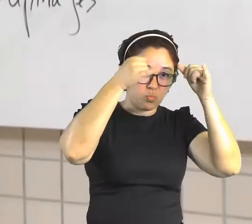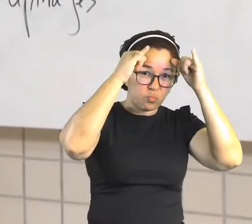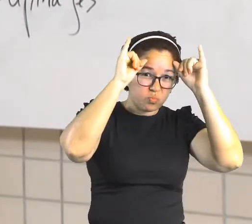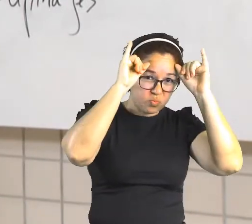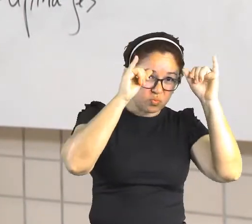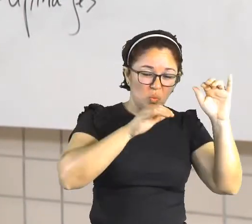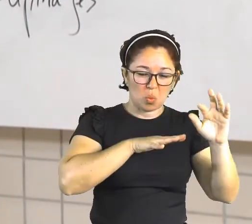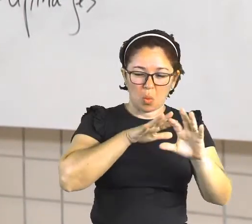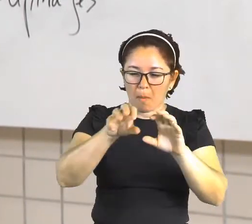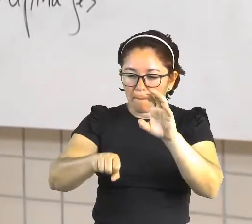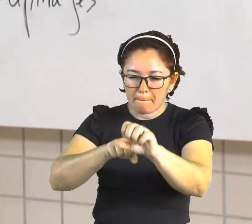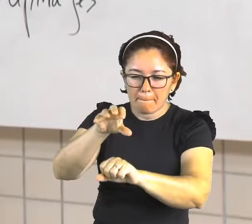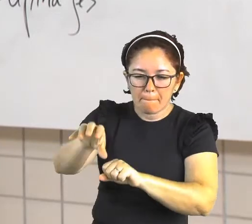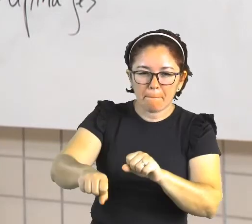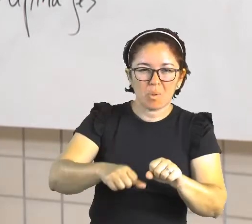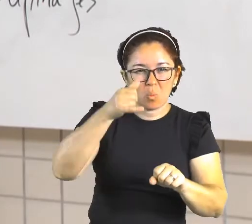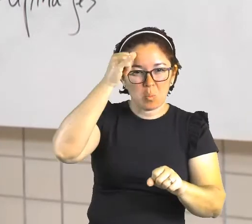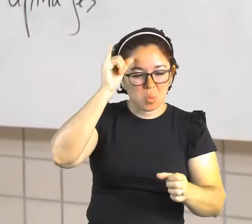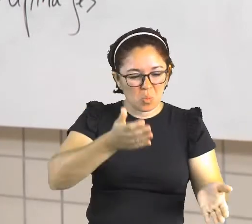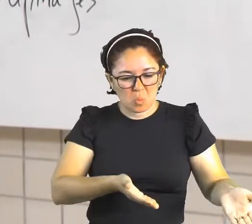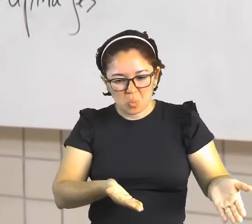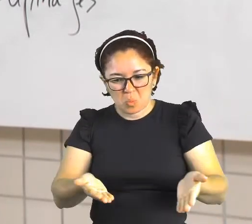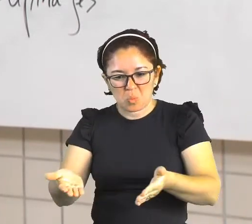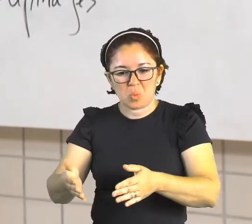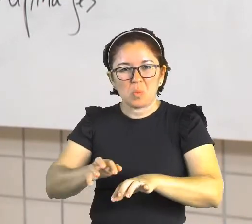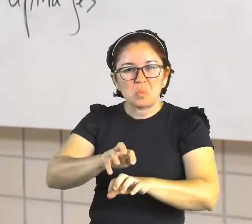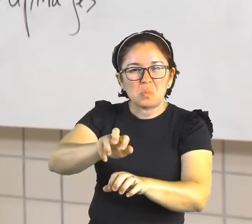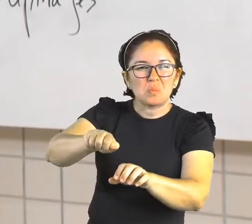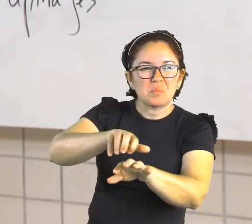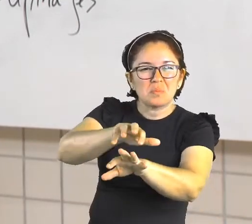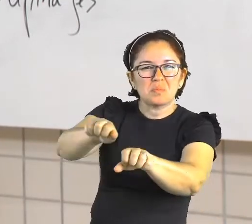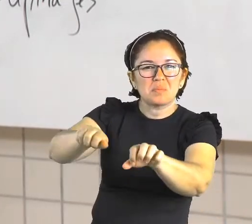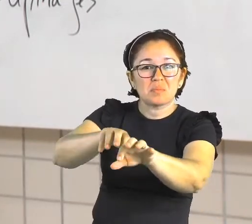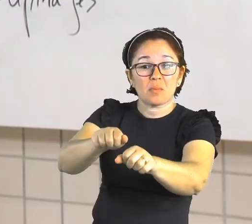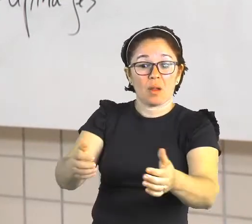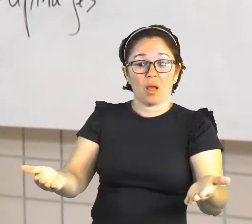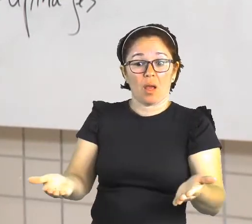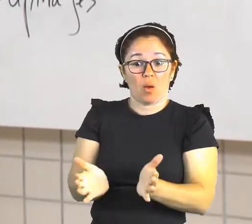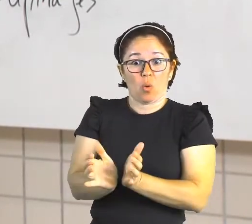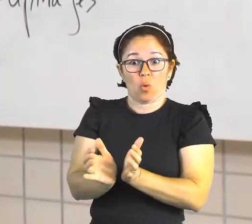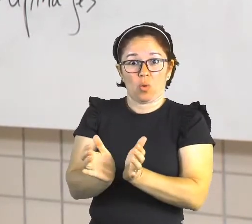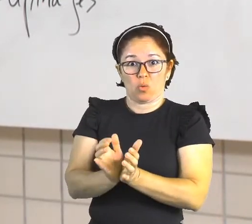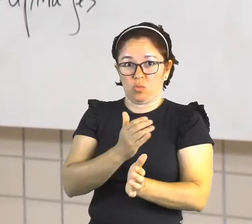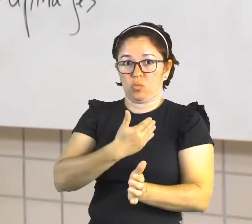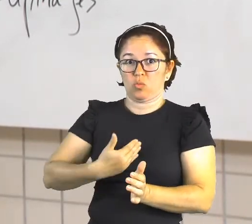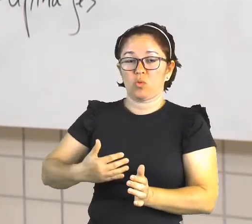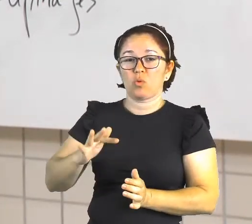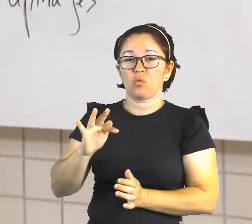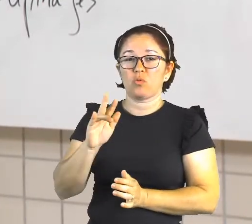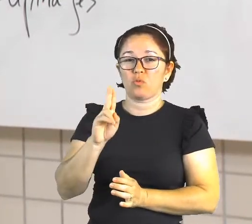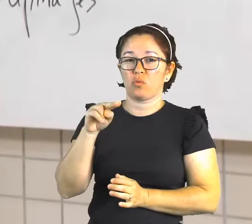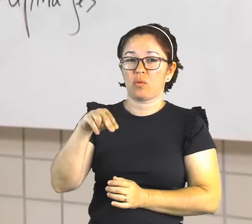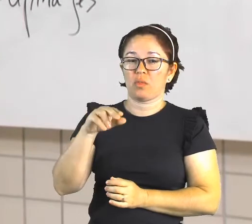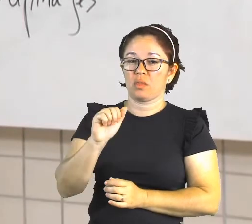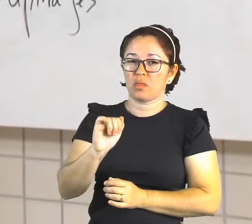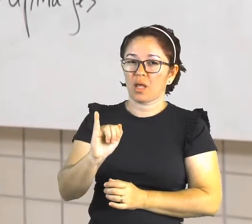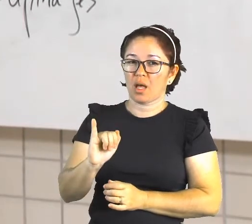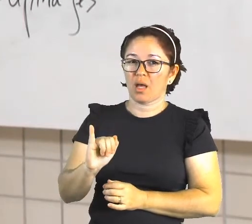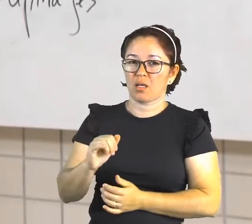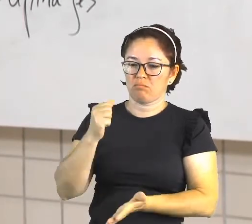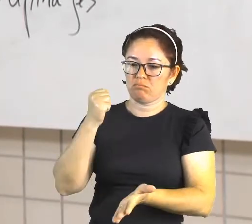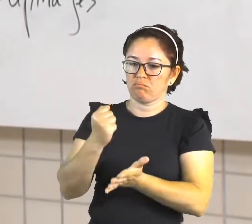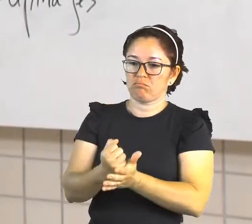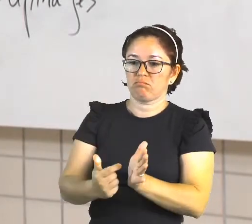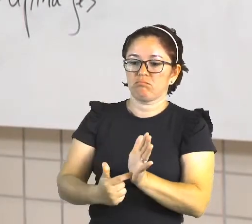tomaram essas terras de forma ilegal. Agora a FUNAI vem, documenta, dizendo que essas terras pertencem aos indígenas